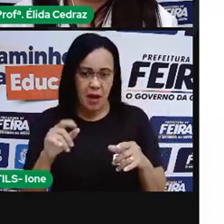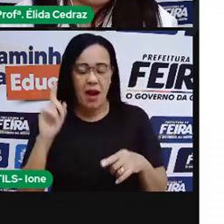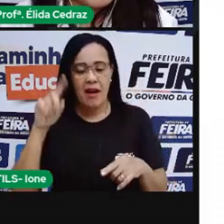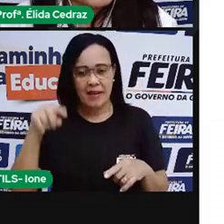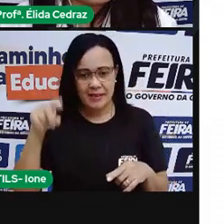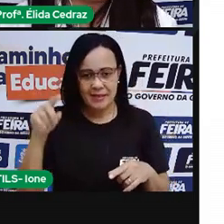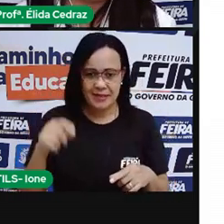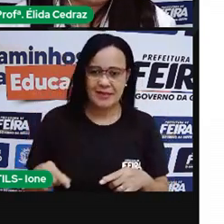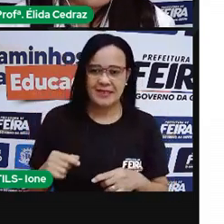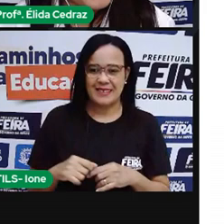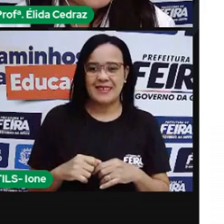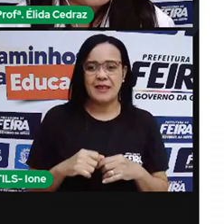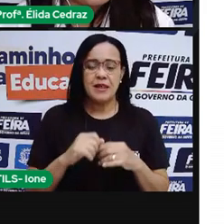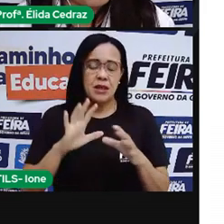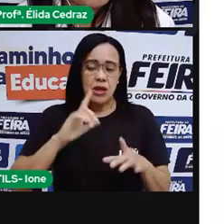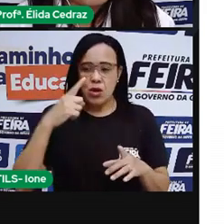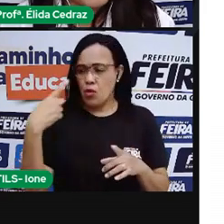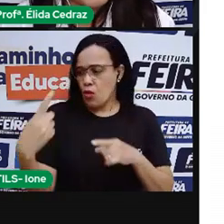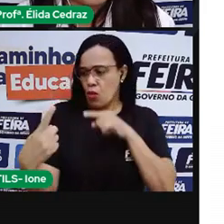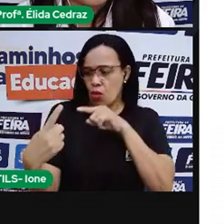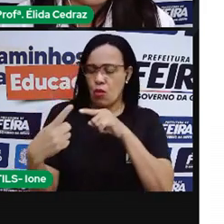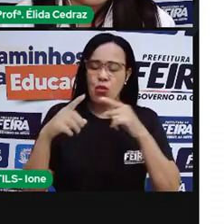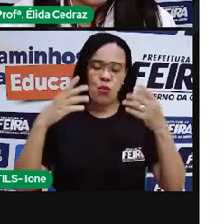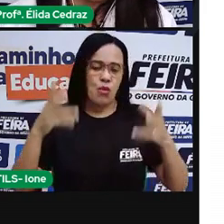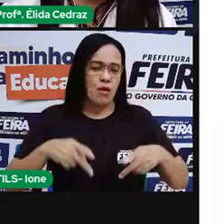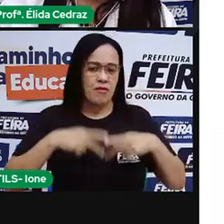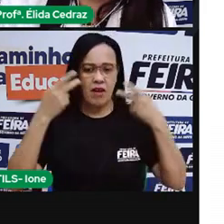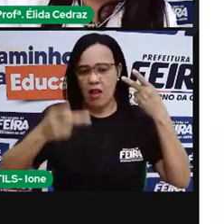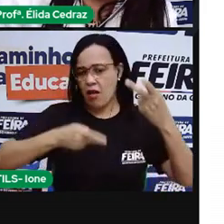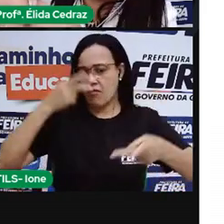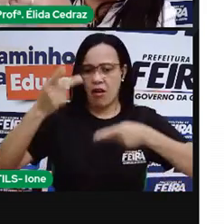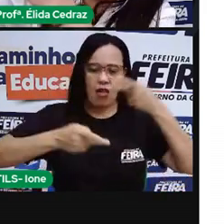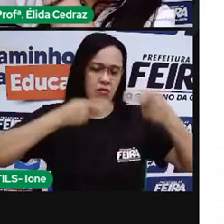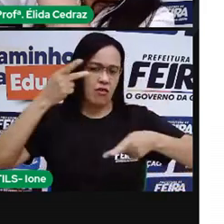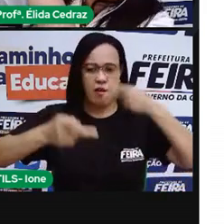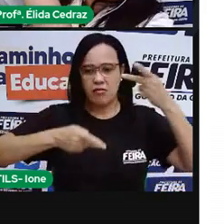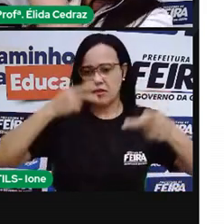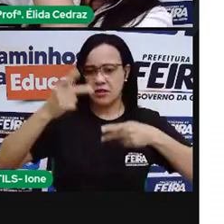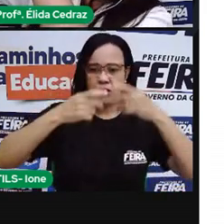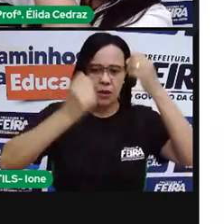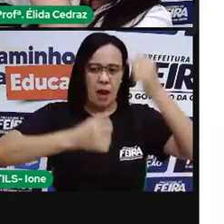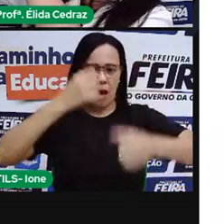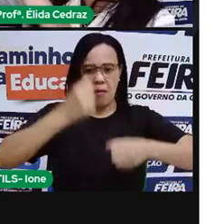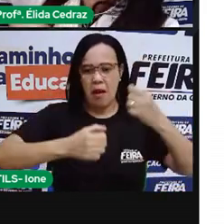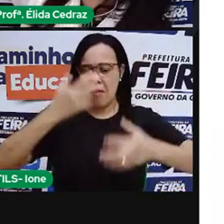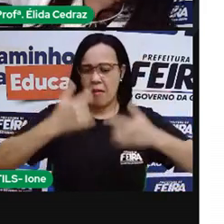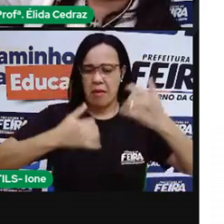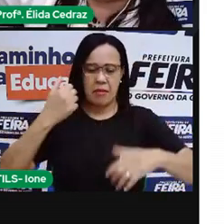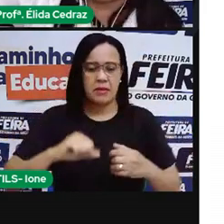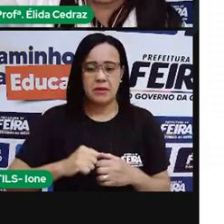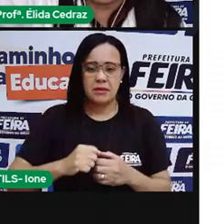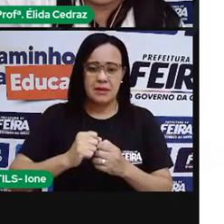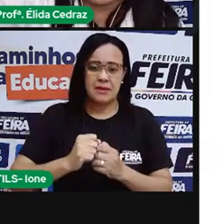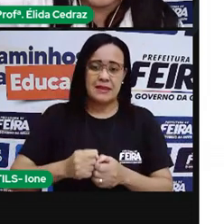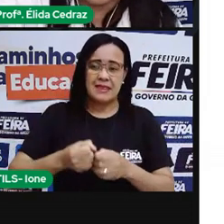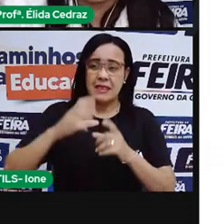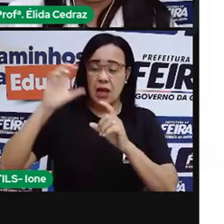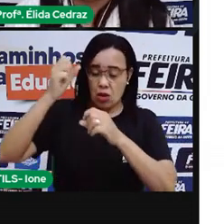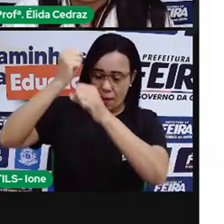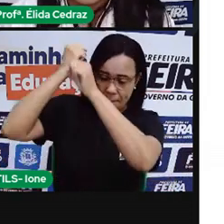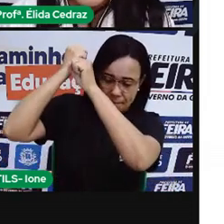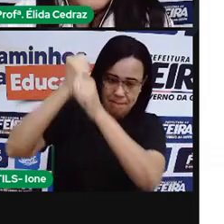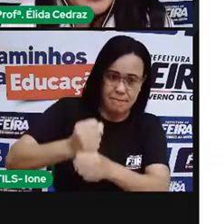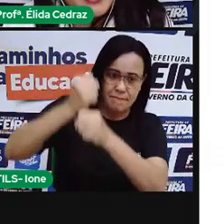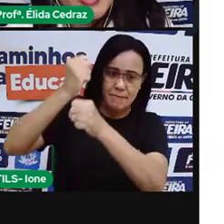empolgando-se muito com o falatório, levantou o pilão tão alto que fez um furo no céu.